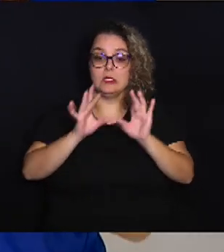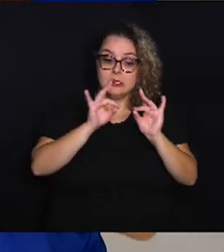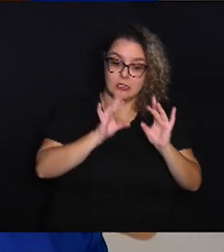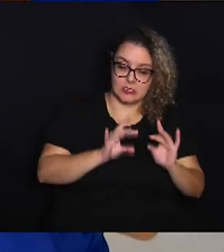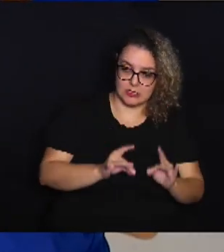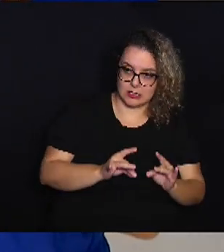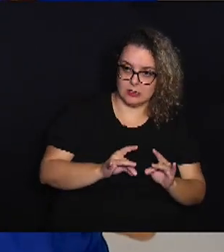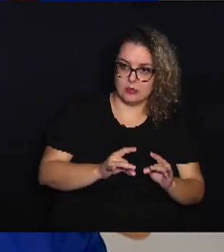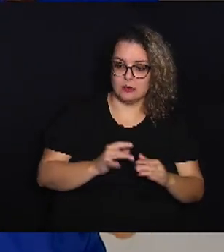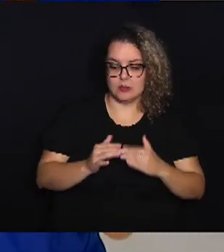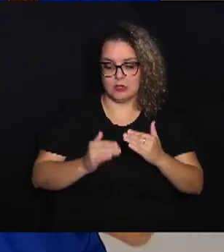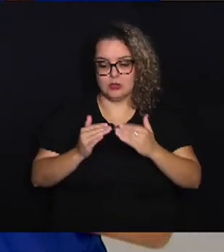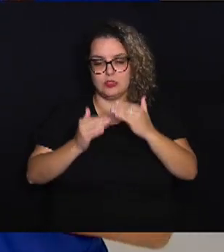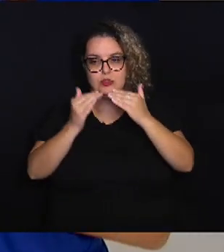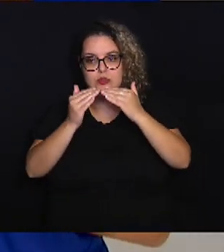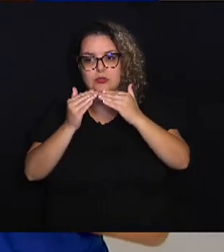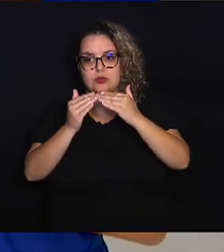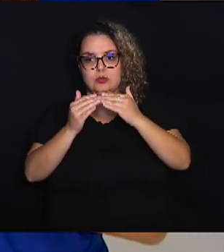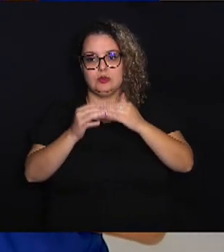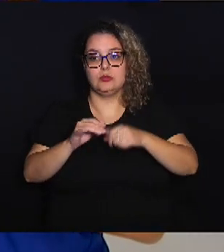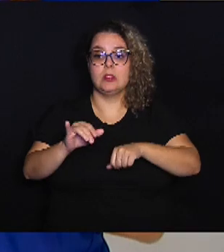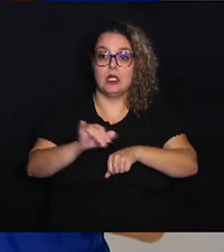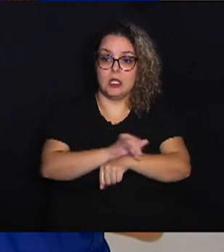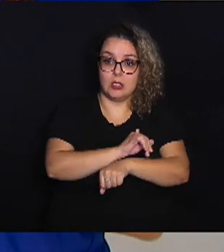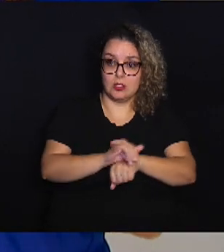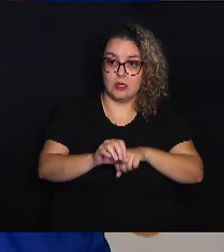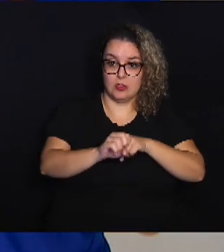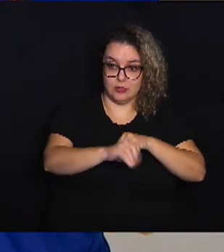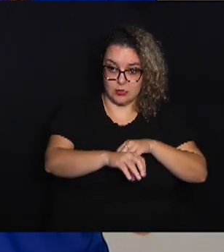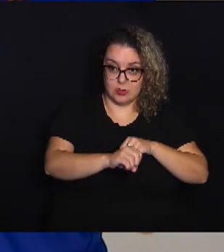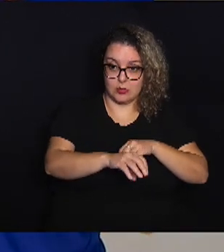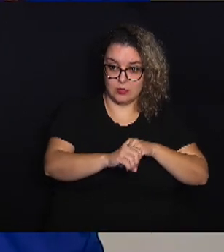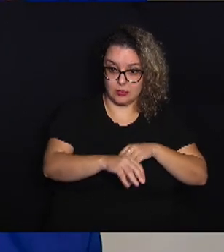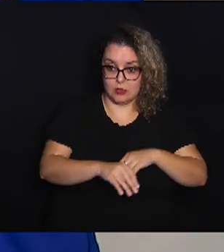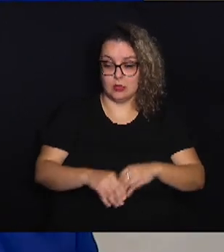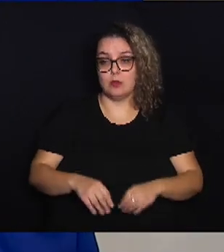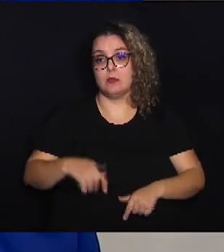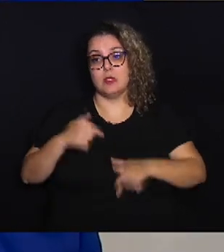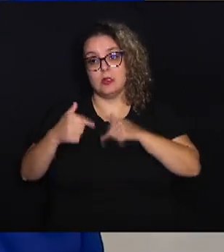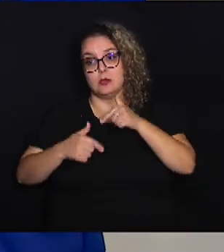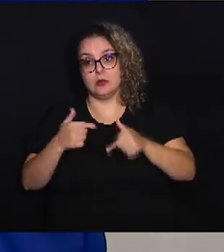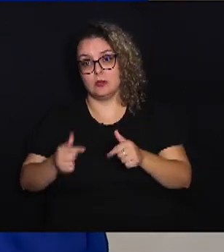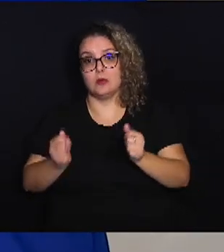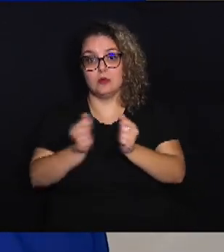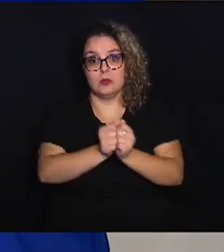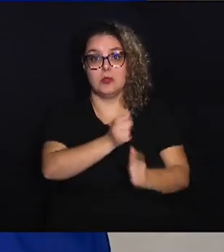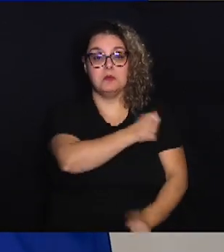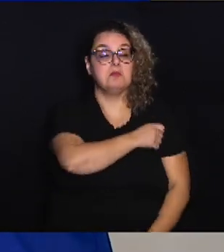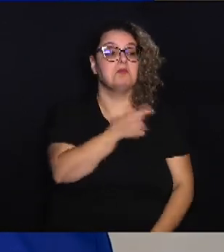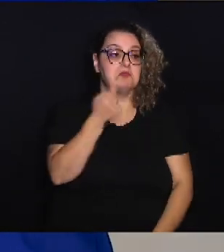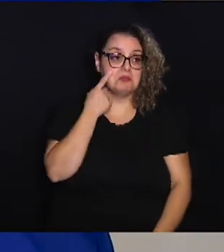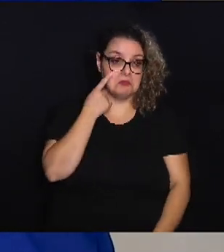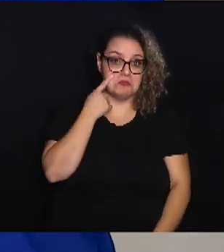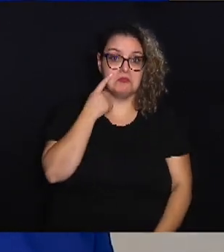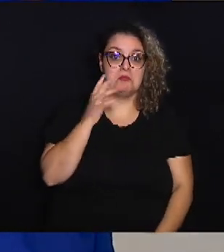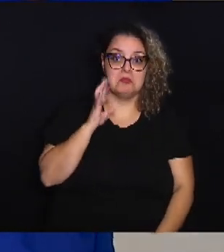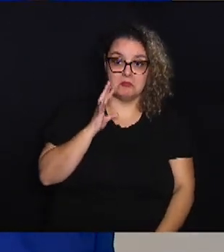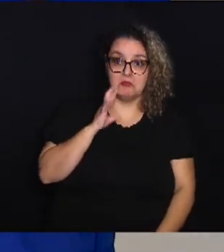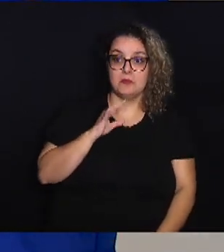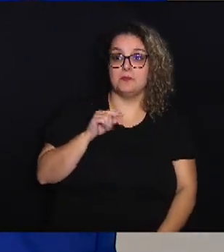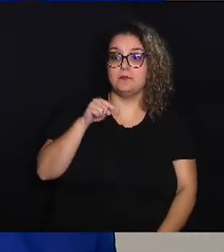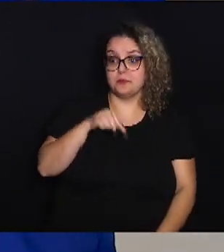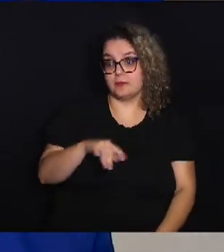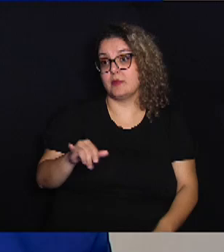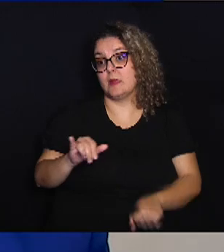ele desenvolve estratégias educacionais para trabalhar com os alunos. Olha aí, pessoal, que interessante isso, E essas